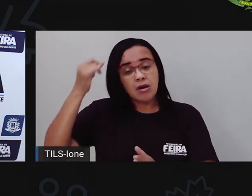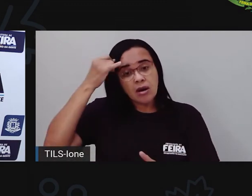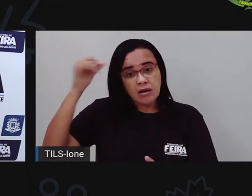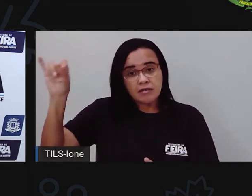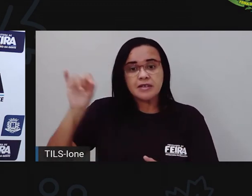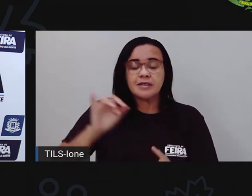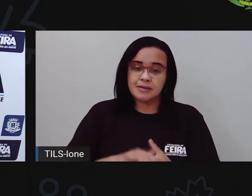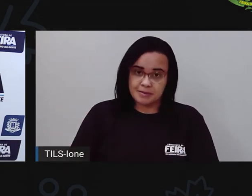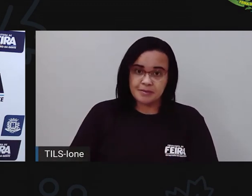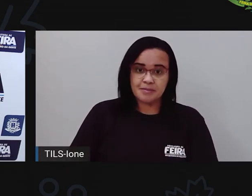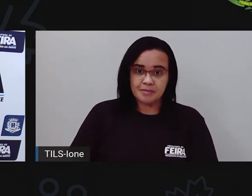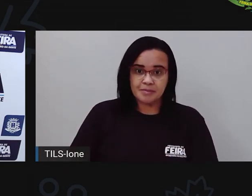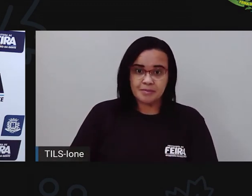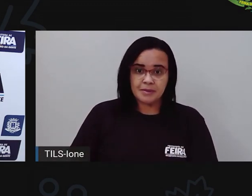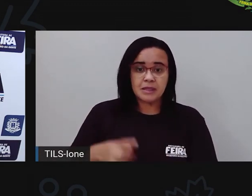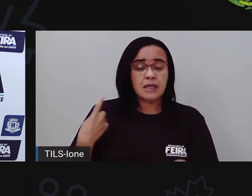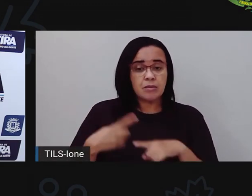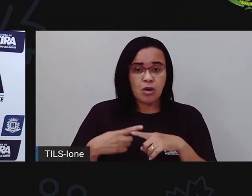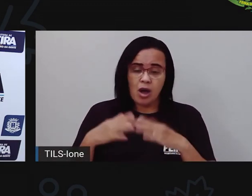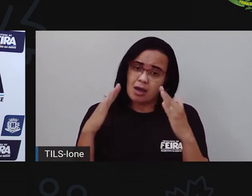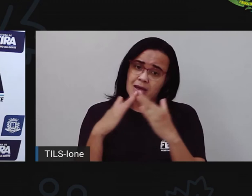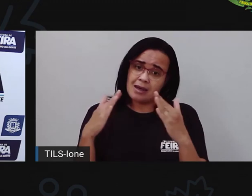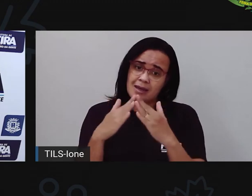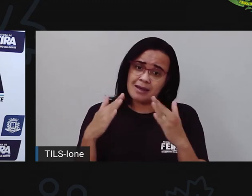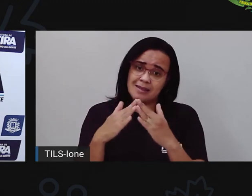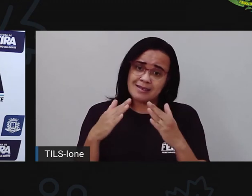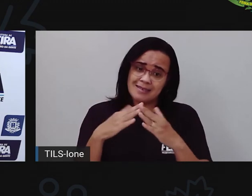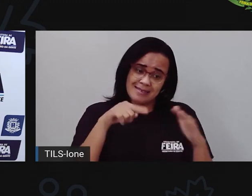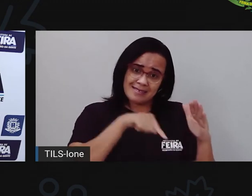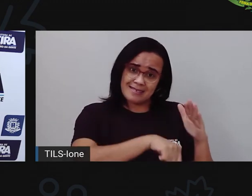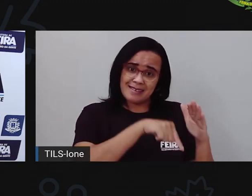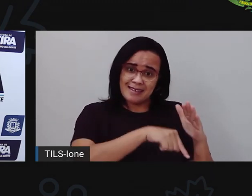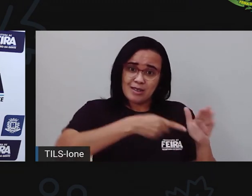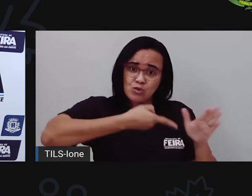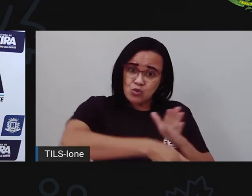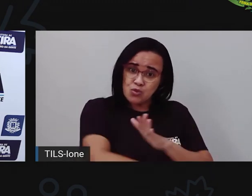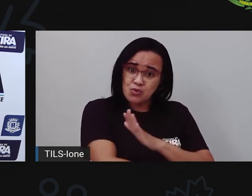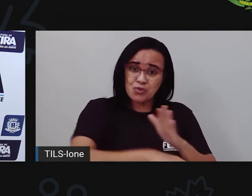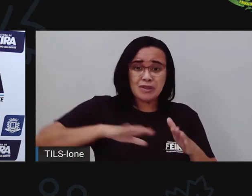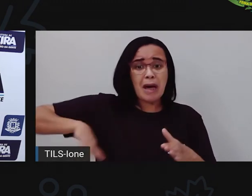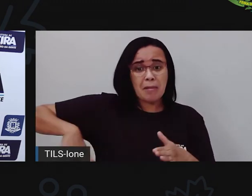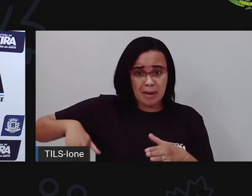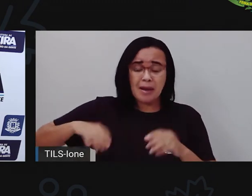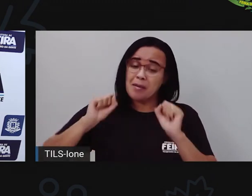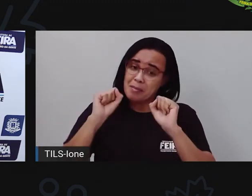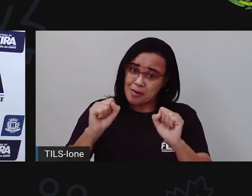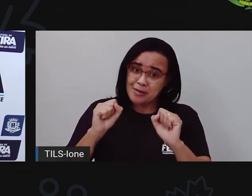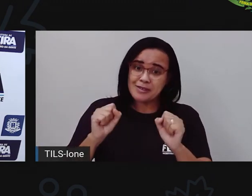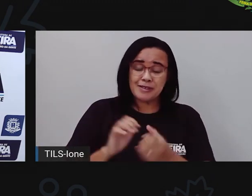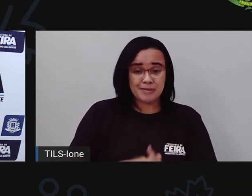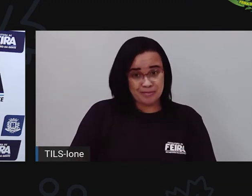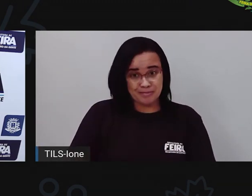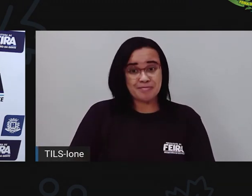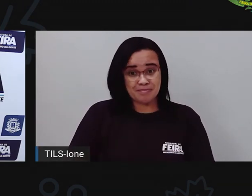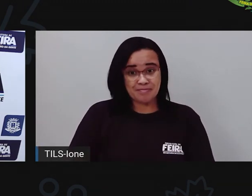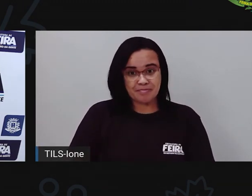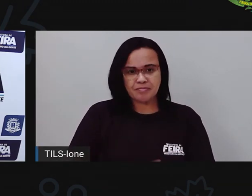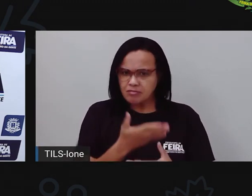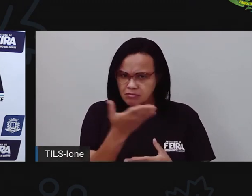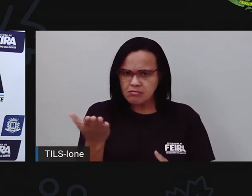destruindo a casinha de algum morador lá da praia, tá bom? Vocês gostam quando mexem na casinha de vocês?